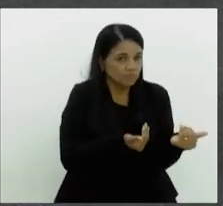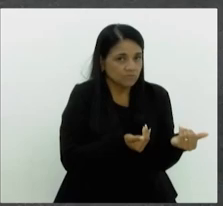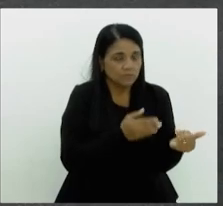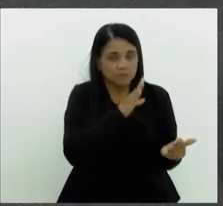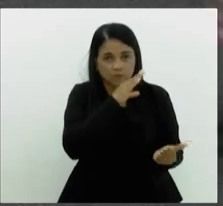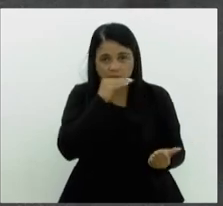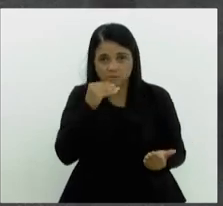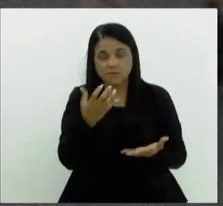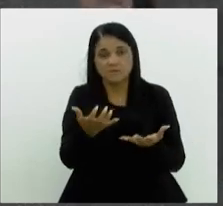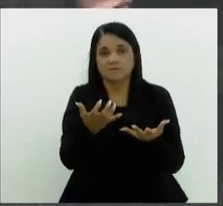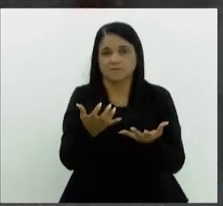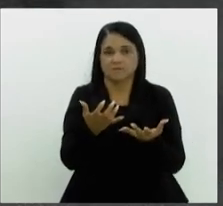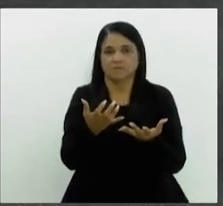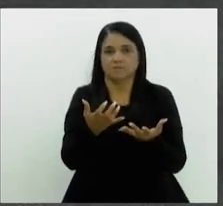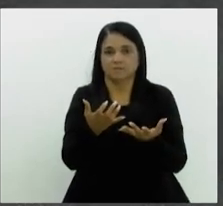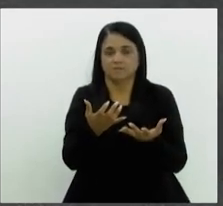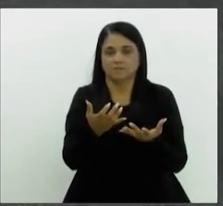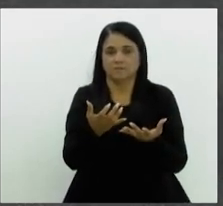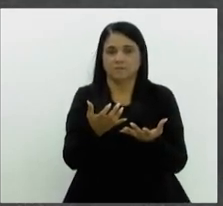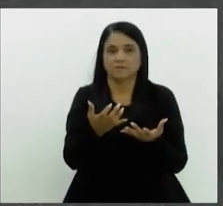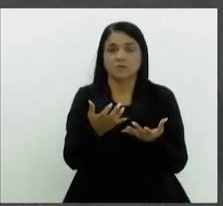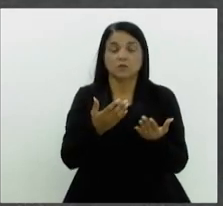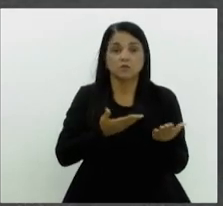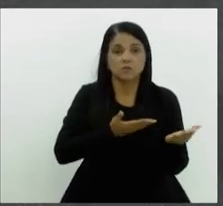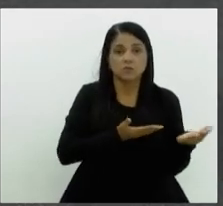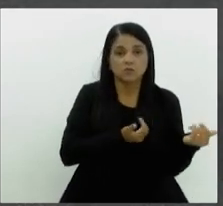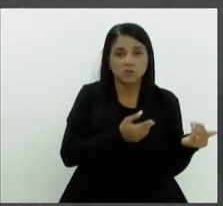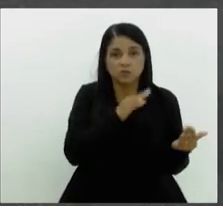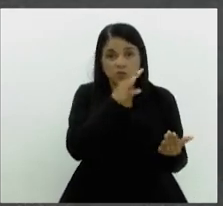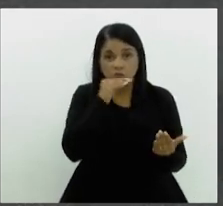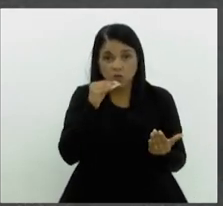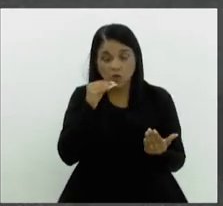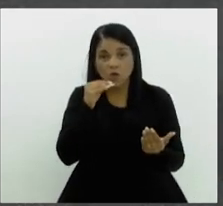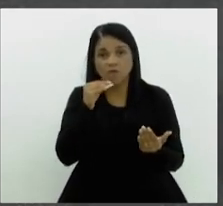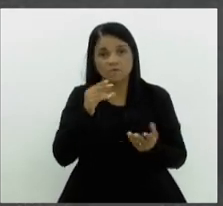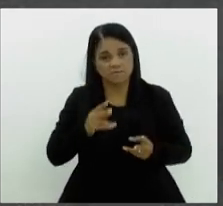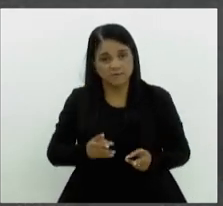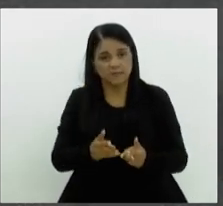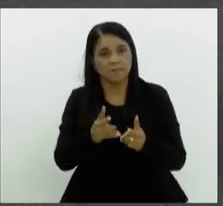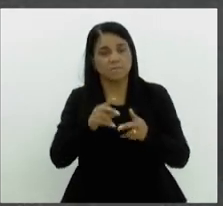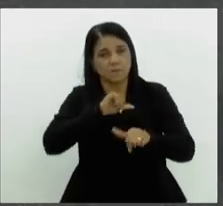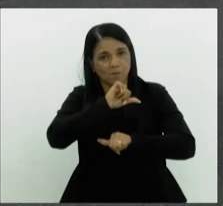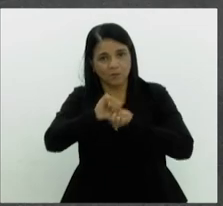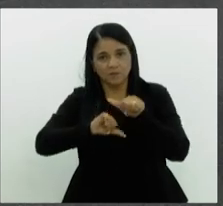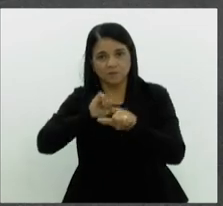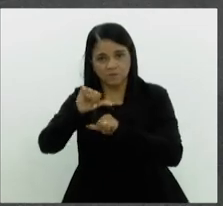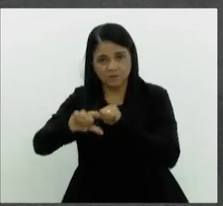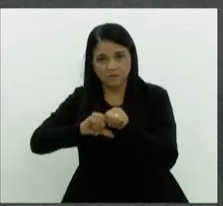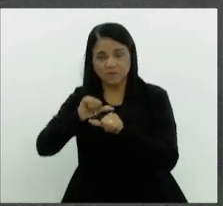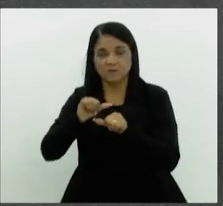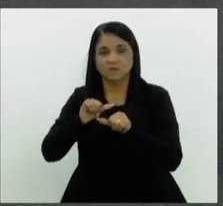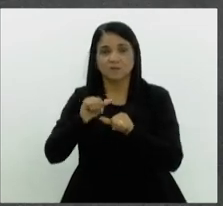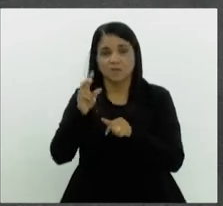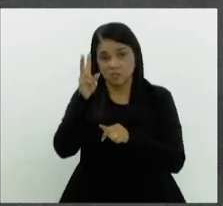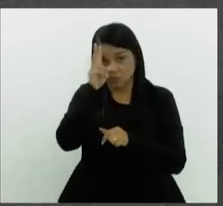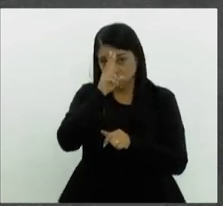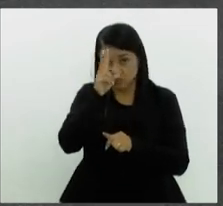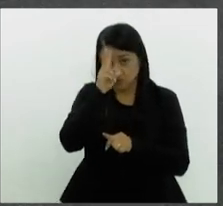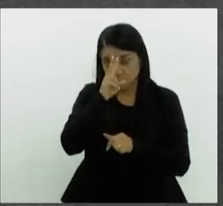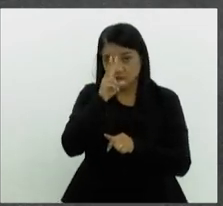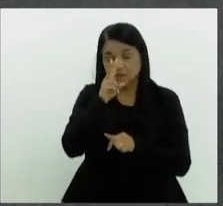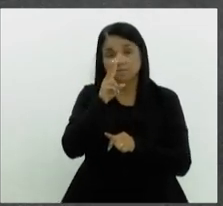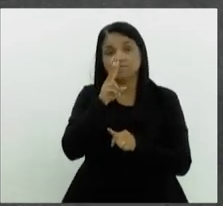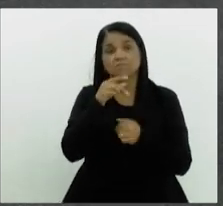carrega na sua essência. A juventude, como um conceito em permanente e eterna mudança no tempo histórico, ela